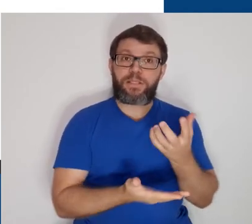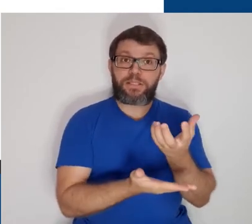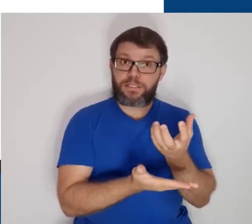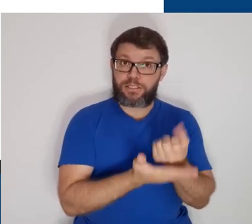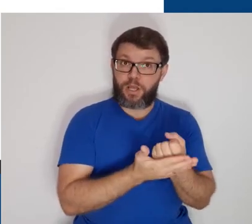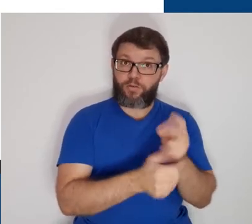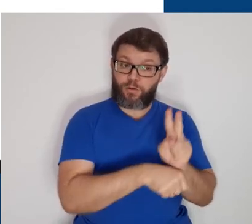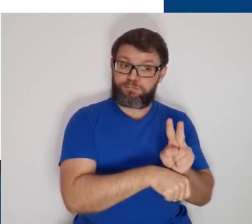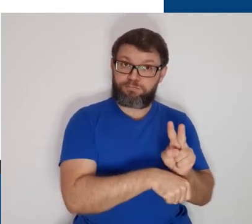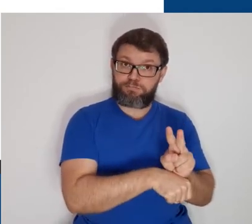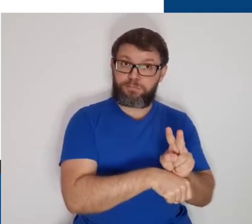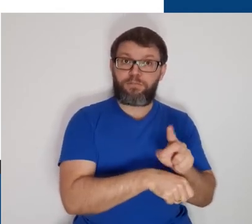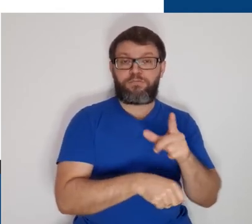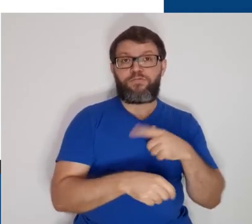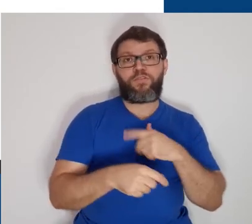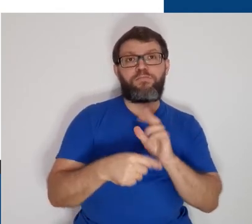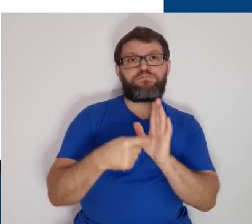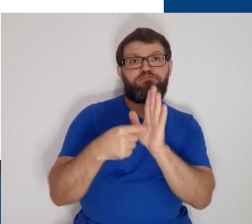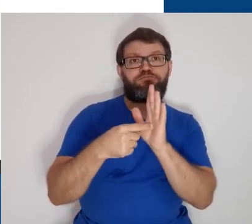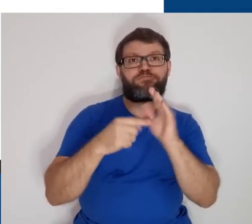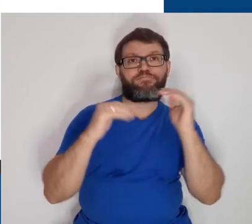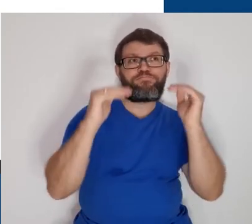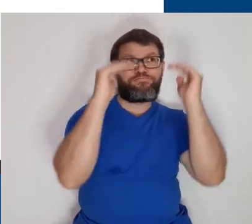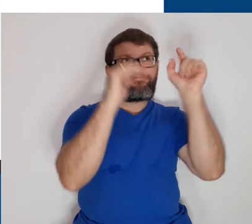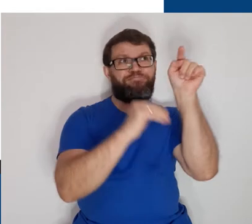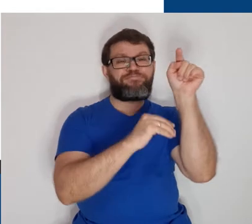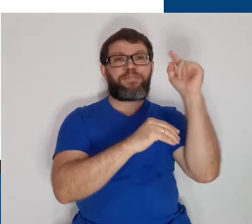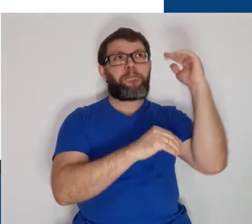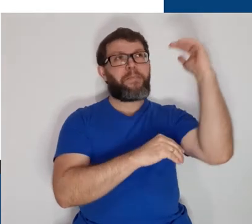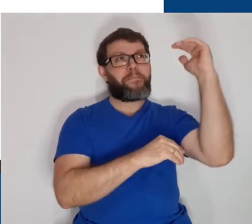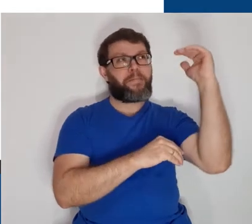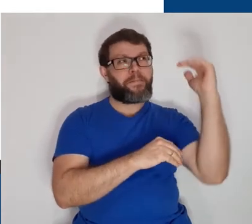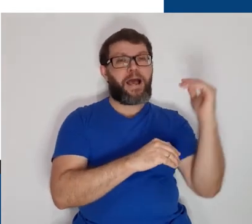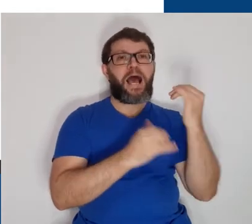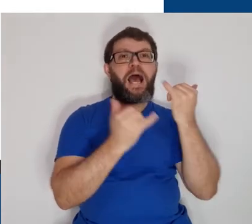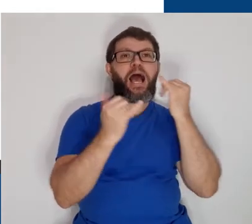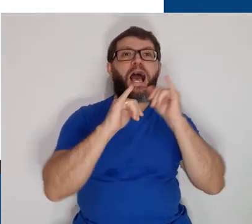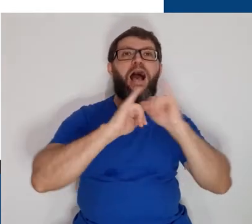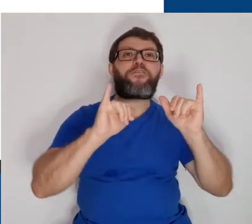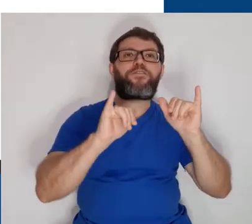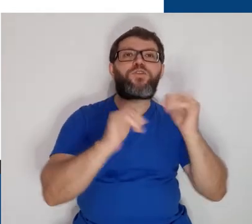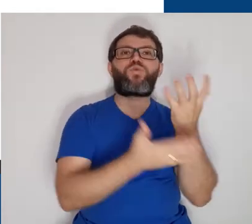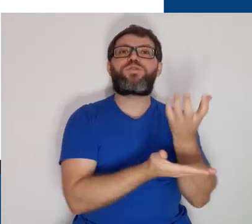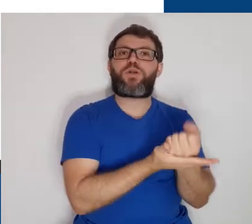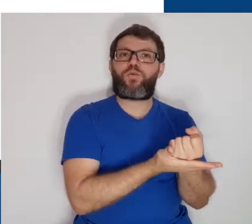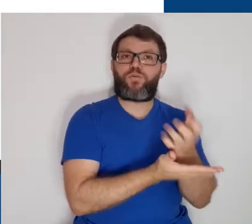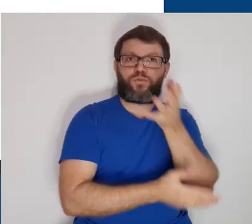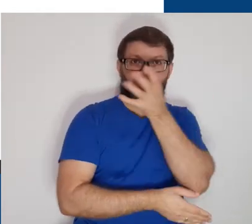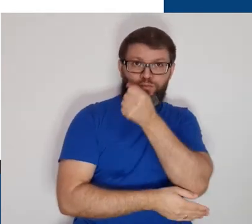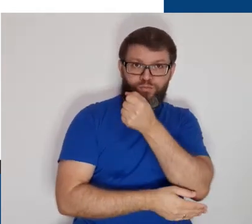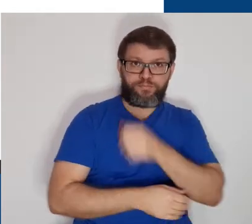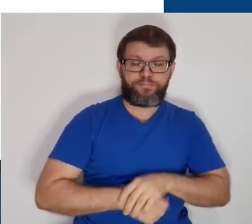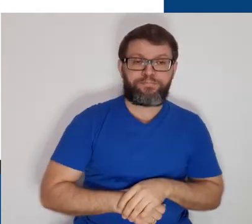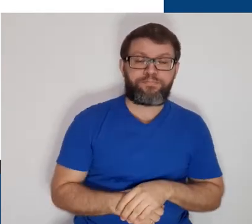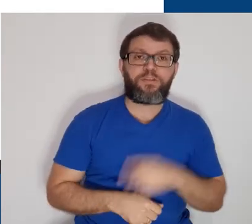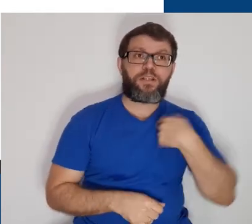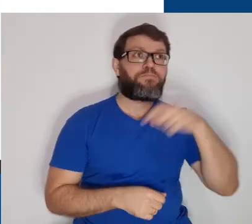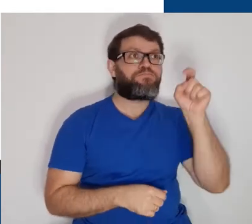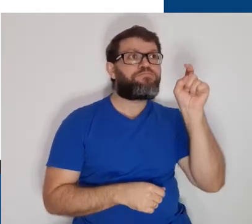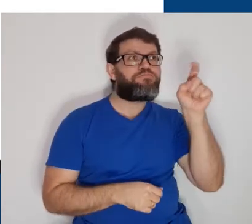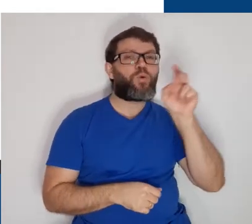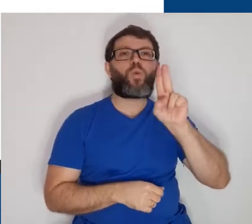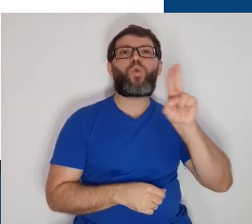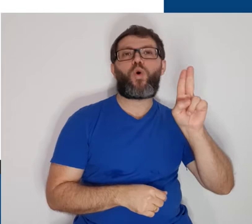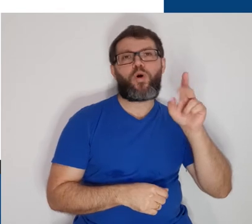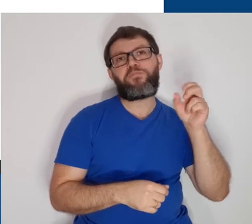salvamos um rascunho, aparece aqui no topo do mural a lista de avisos salvos. Clicando no nome Avisos Salvos